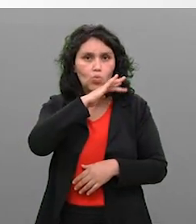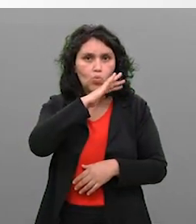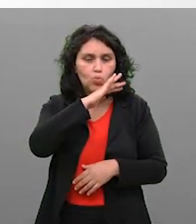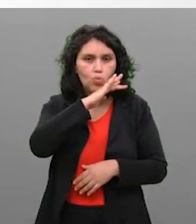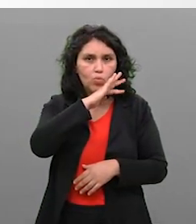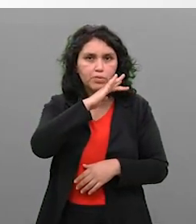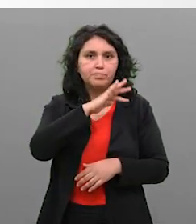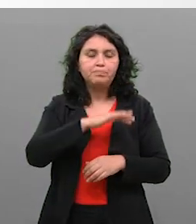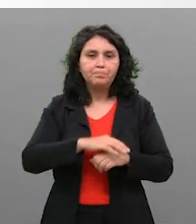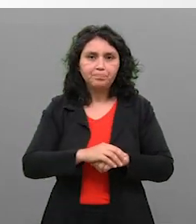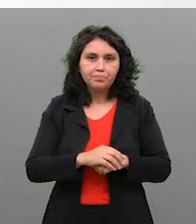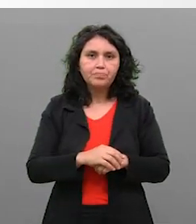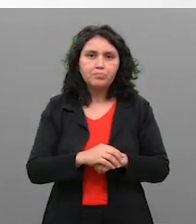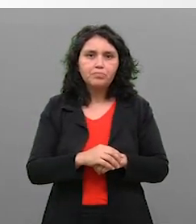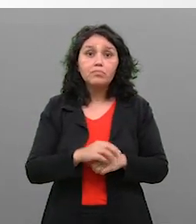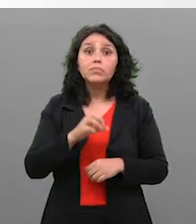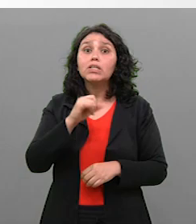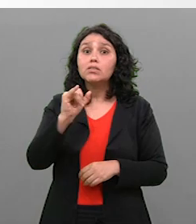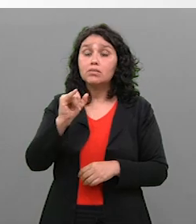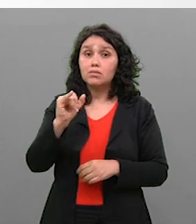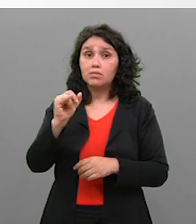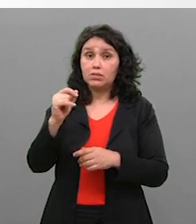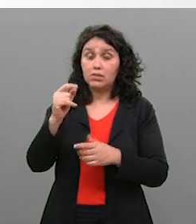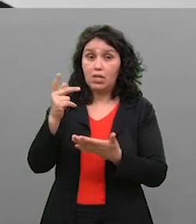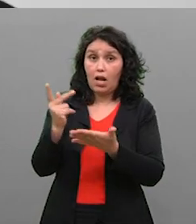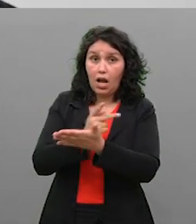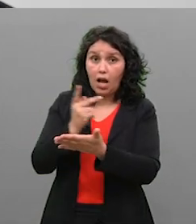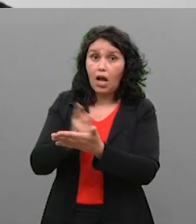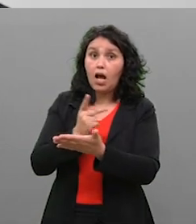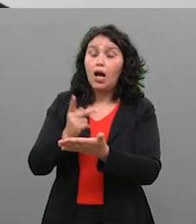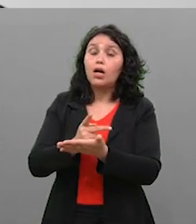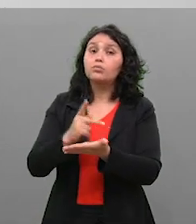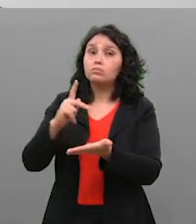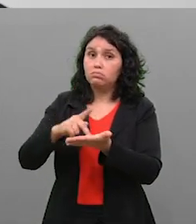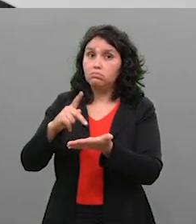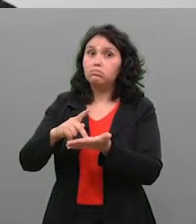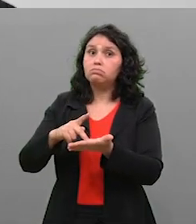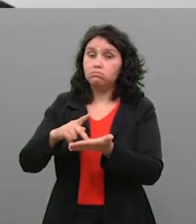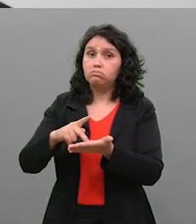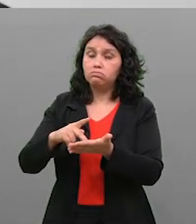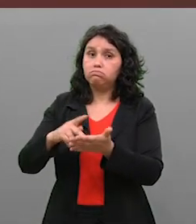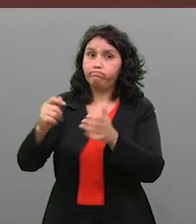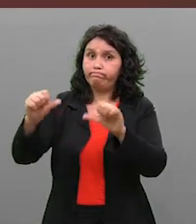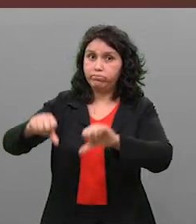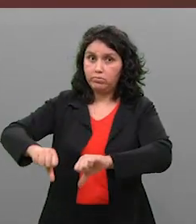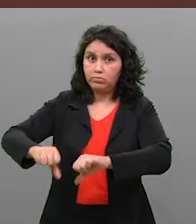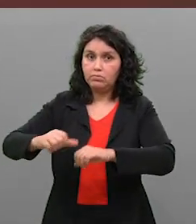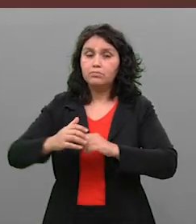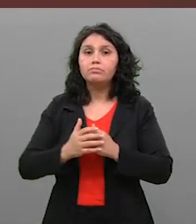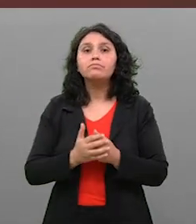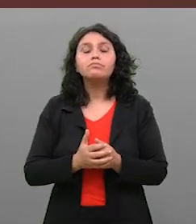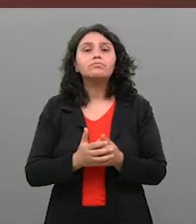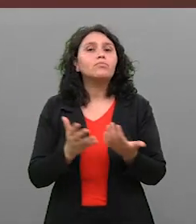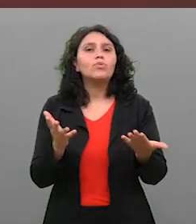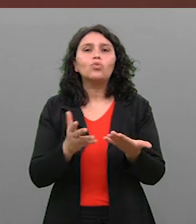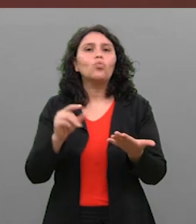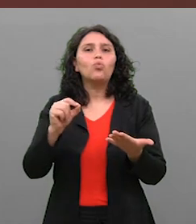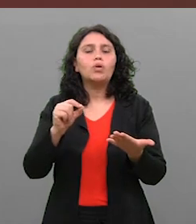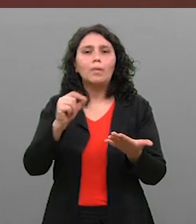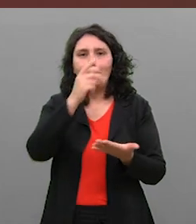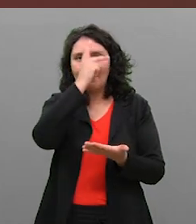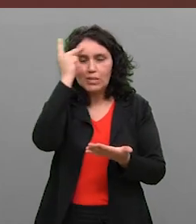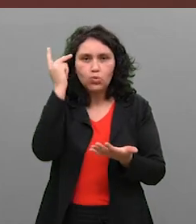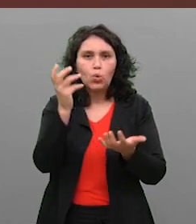resultado pode ser pior do que a pessoa estava antes. Se mal indicado, sim. Doutora, olha só, hoje a